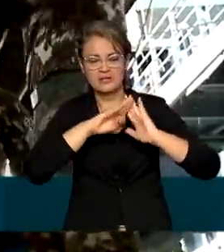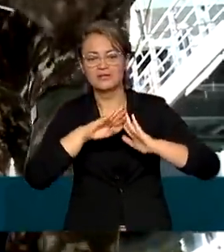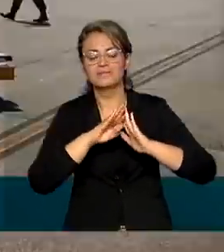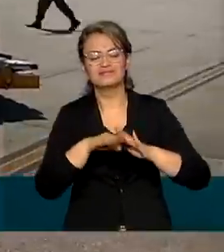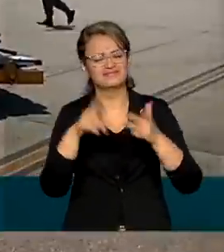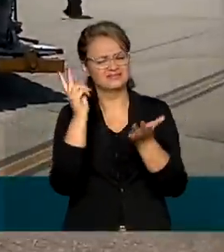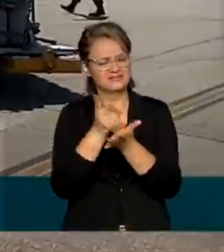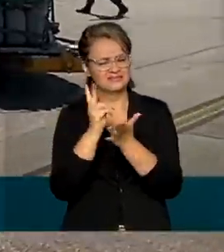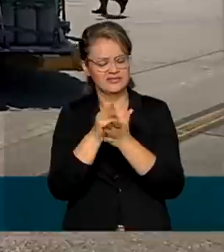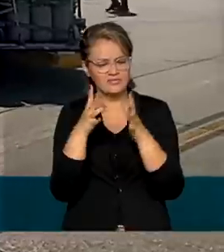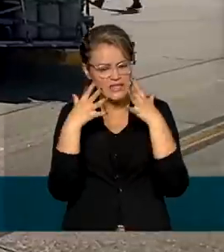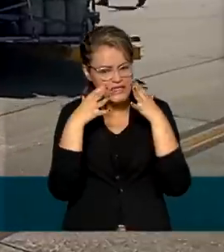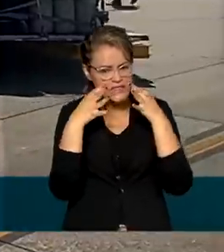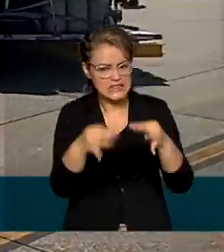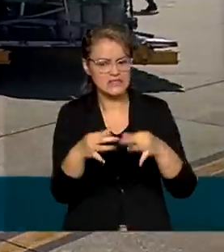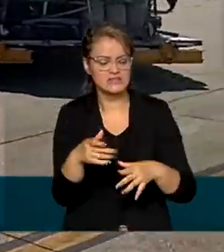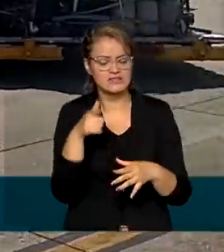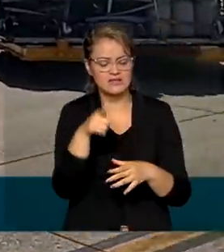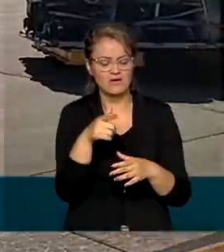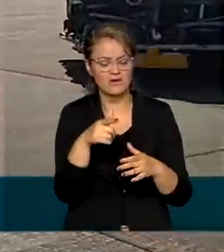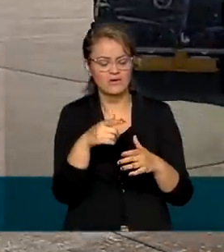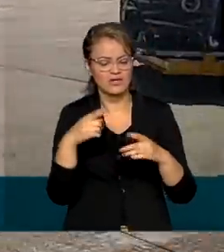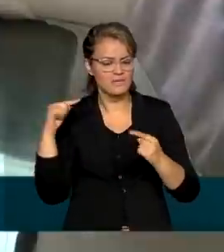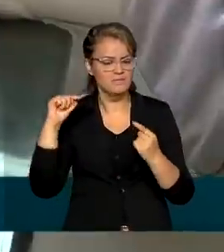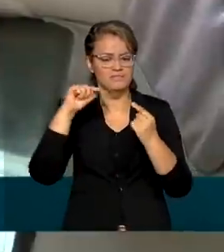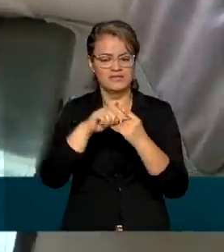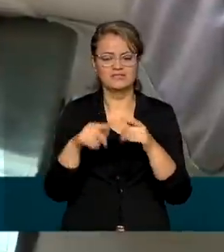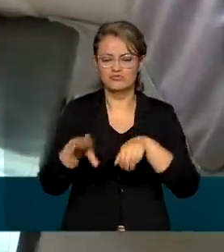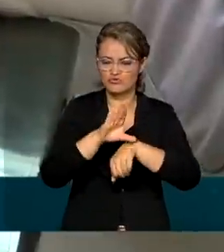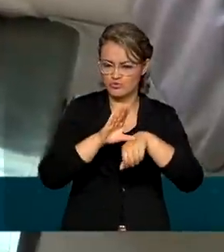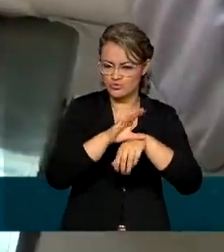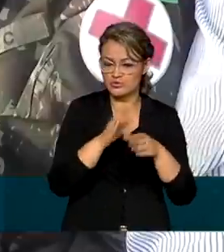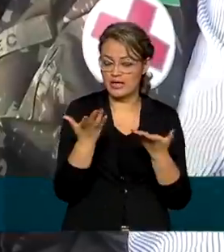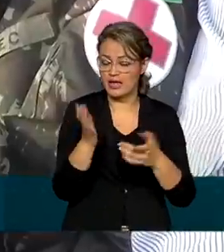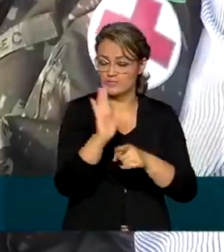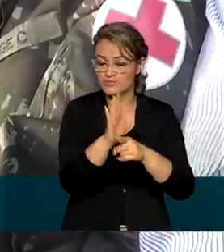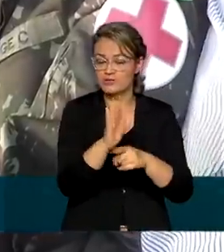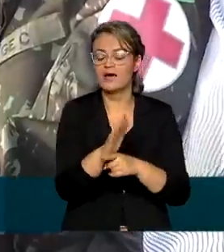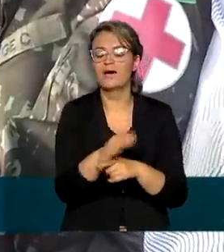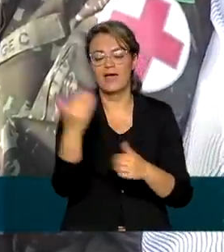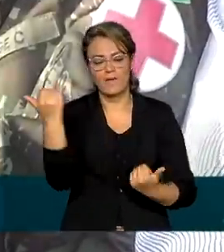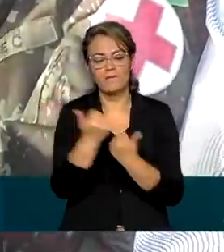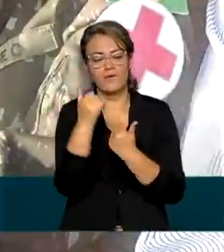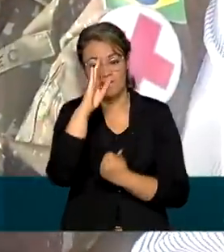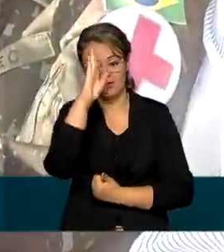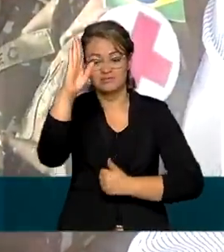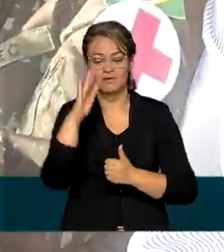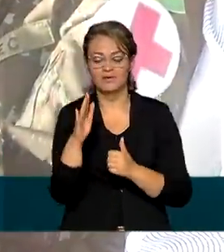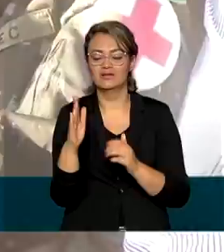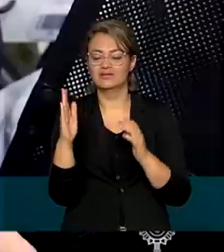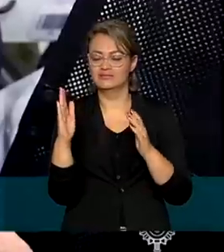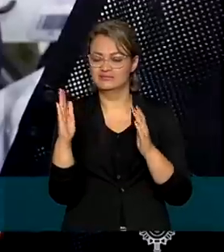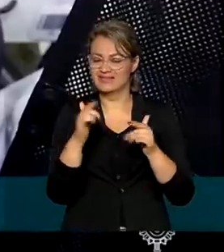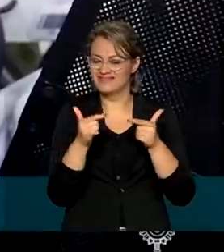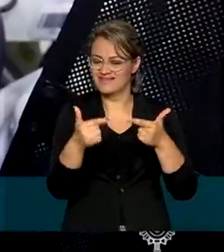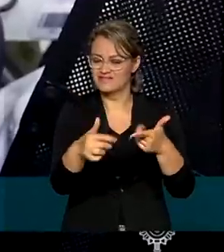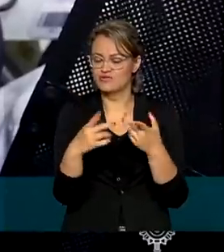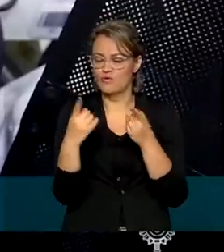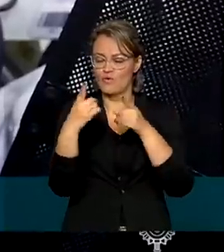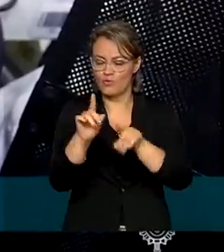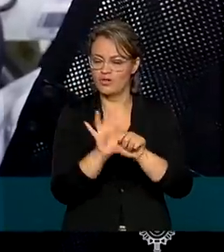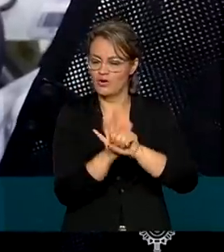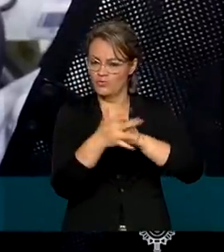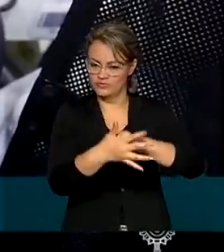sempre com foco nas missões constitucionais, tem garantido o apoio prioritário nas ações de combate